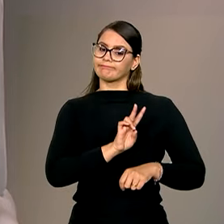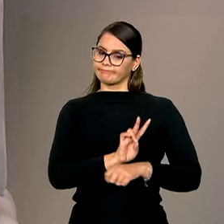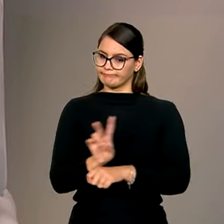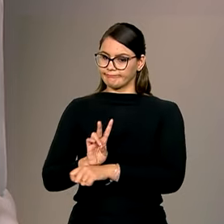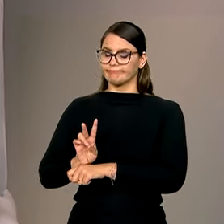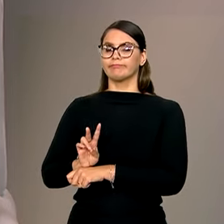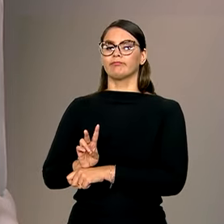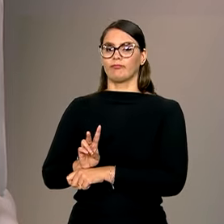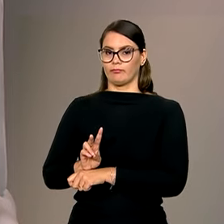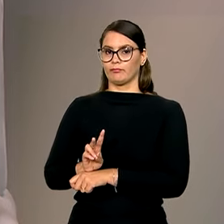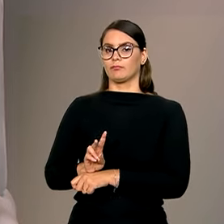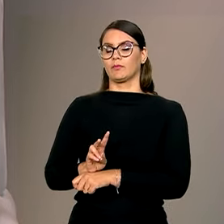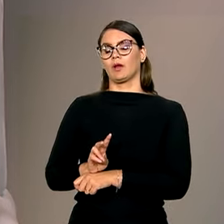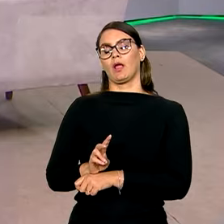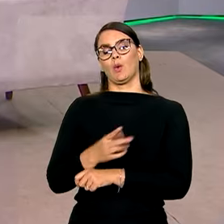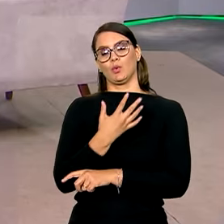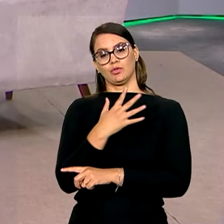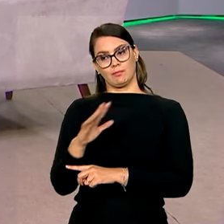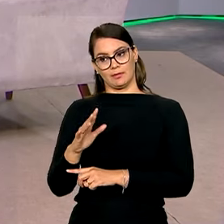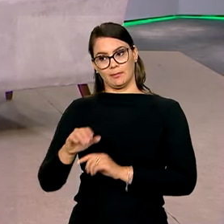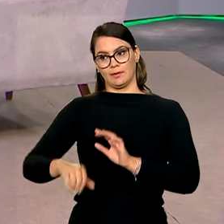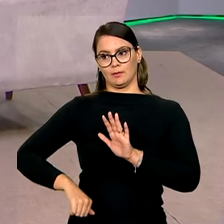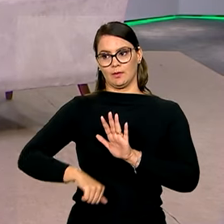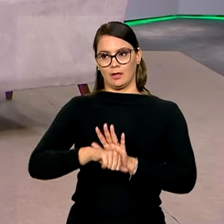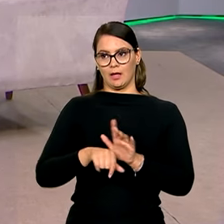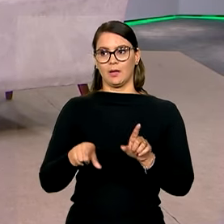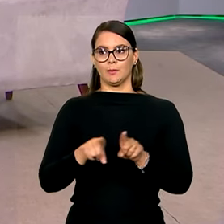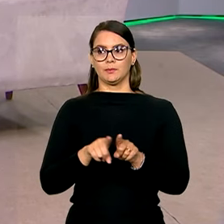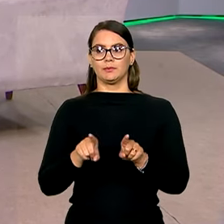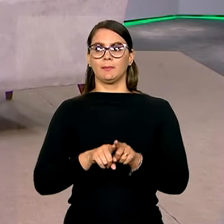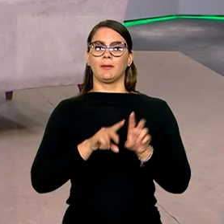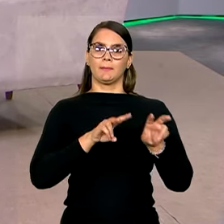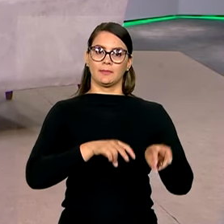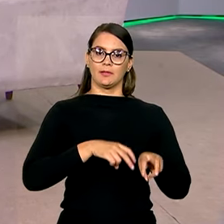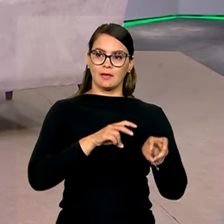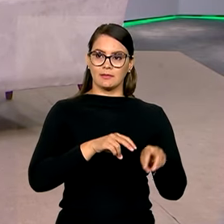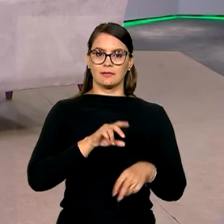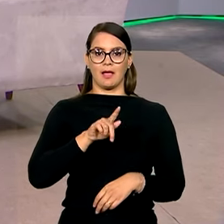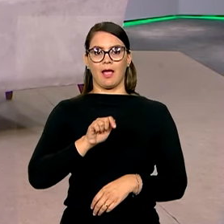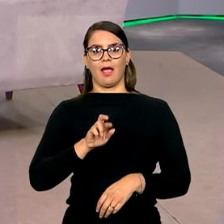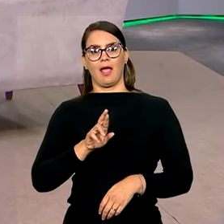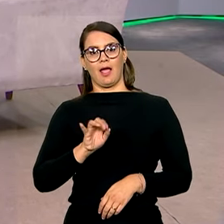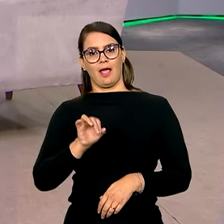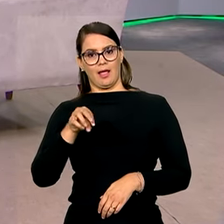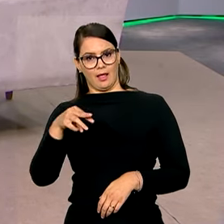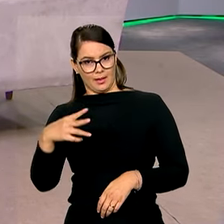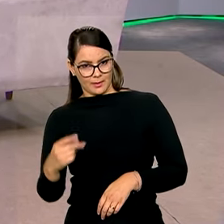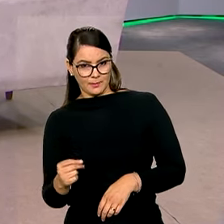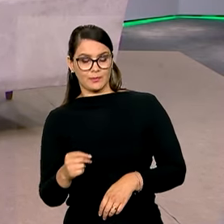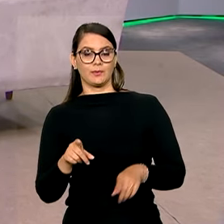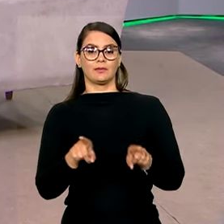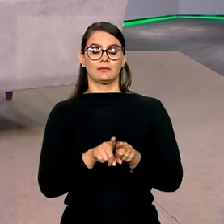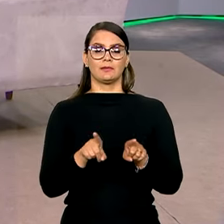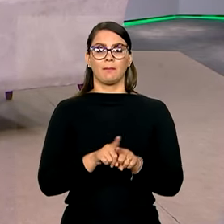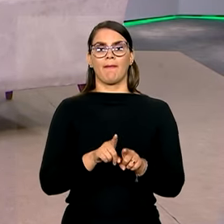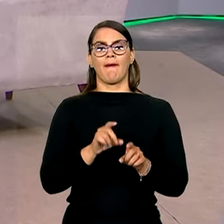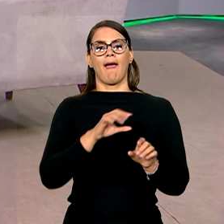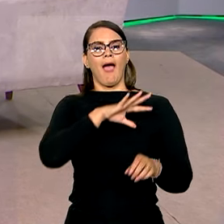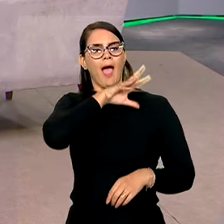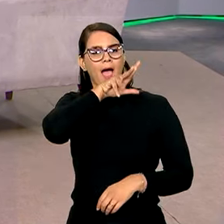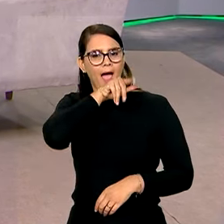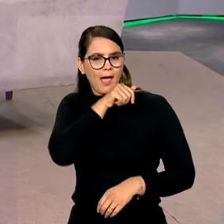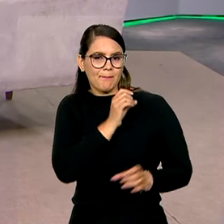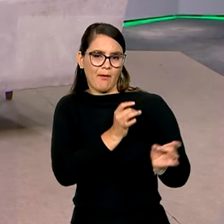combatendo o desmatamento ilegal, estamos combatendo a mineração, o garimpo ilegal, estamos combatendo o tráfico de animais,